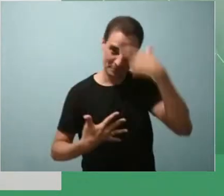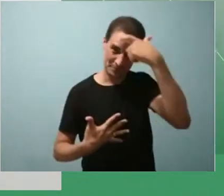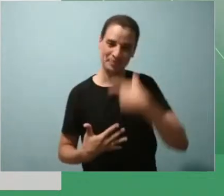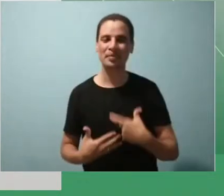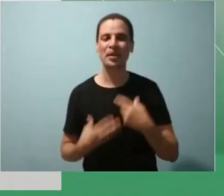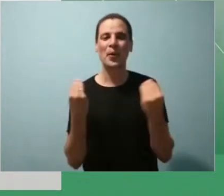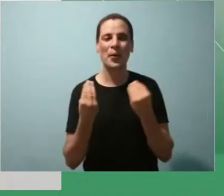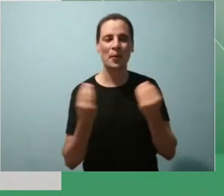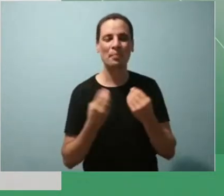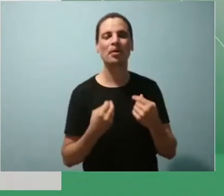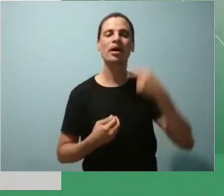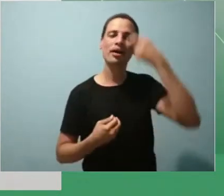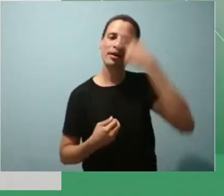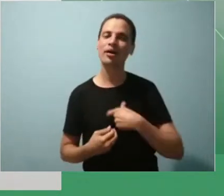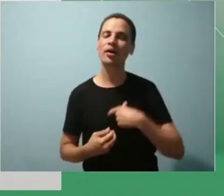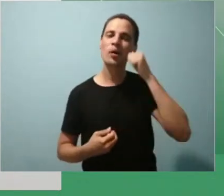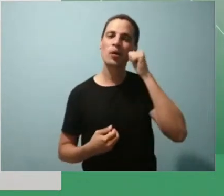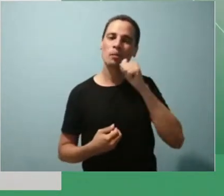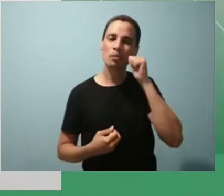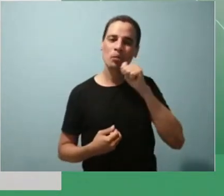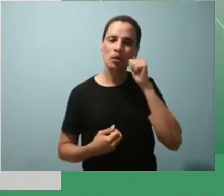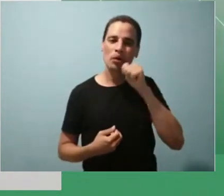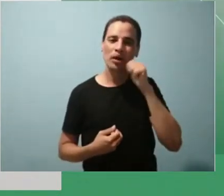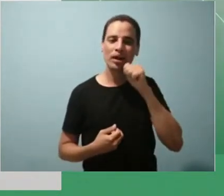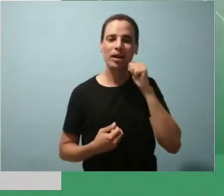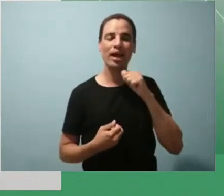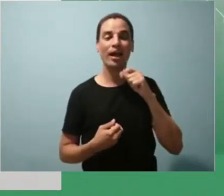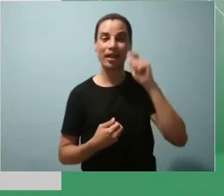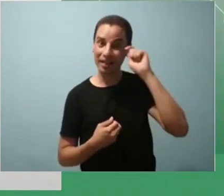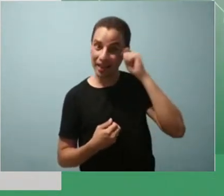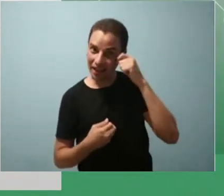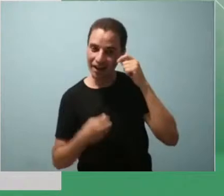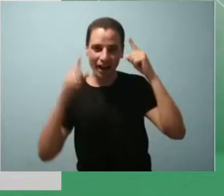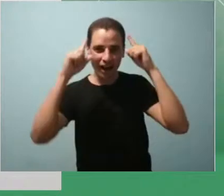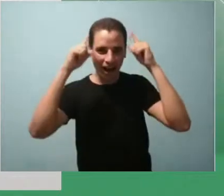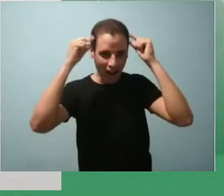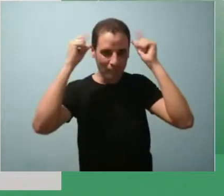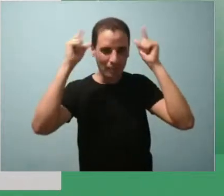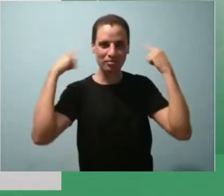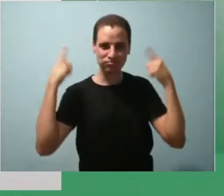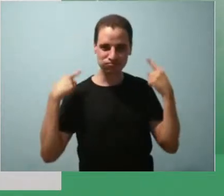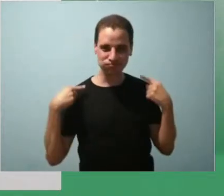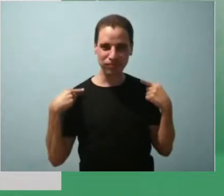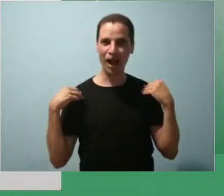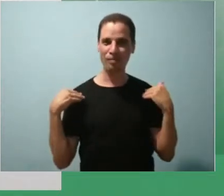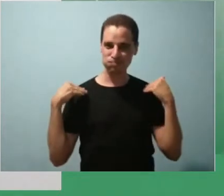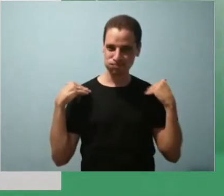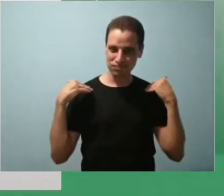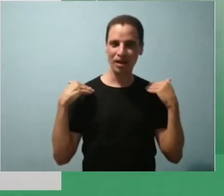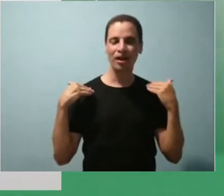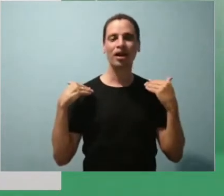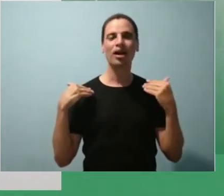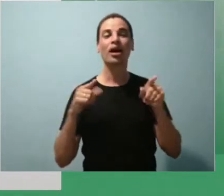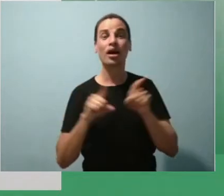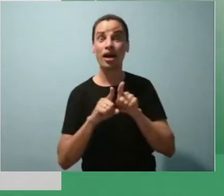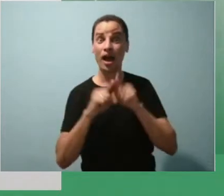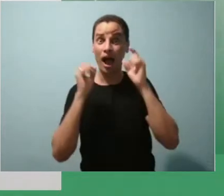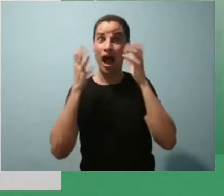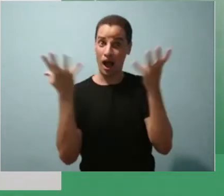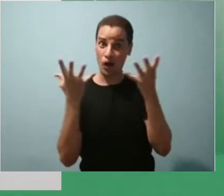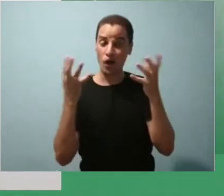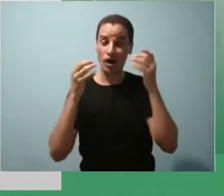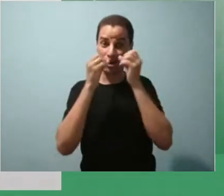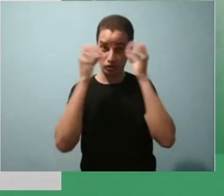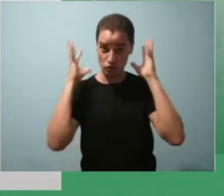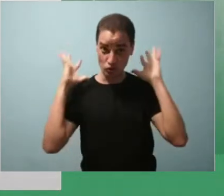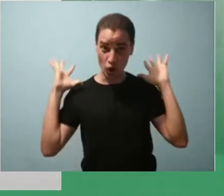Sou uma mulher de pele parda, cabelos cateados, tamanho médio, hoje ele está solto. Estou